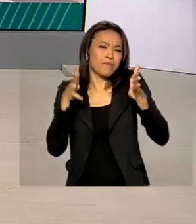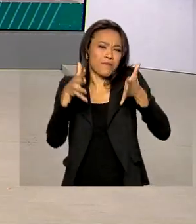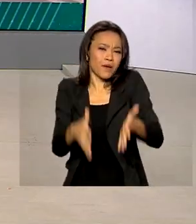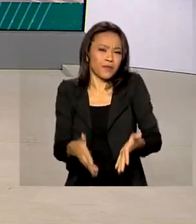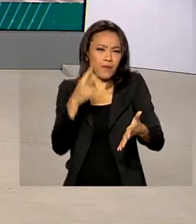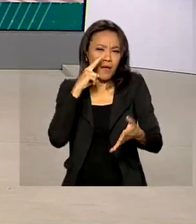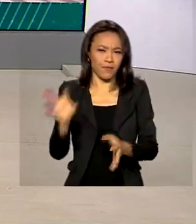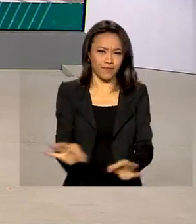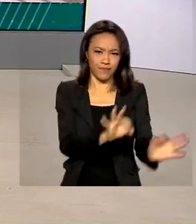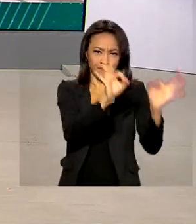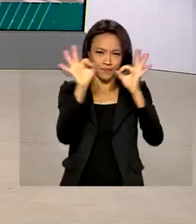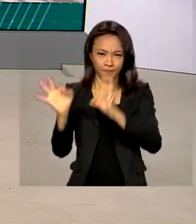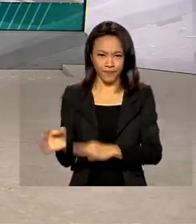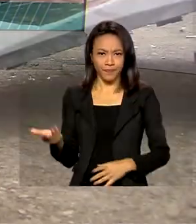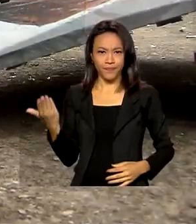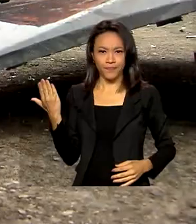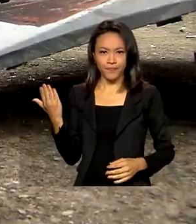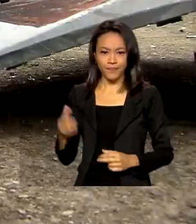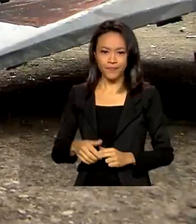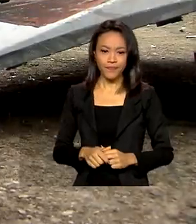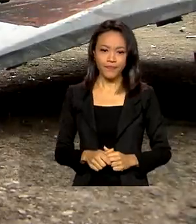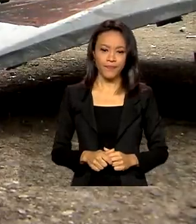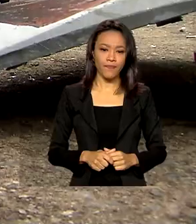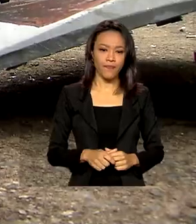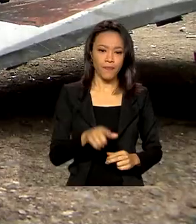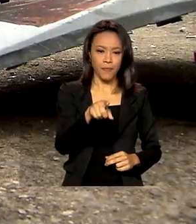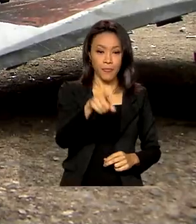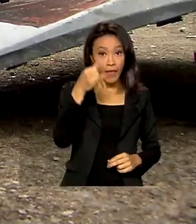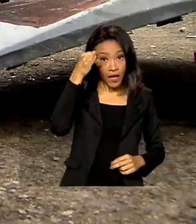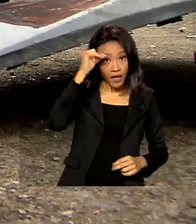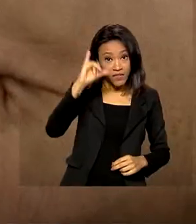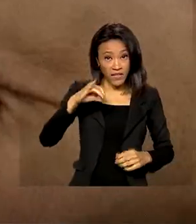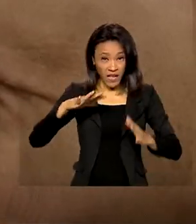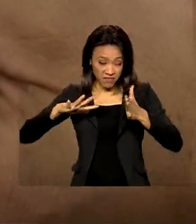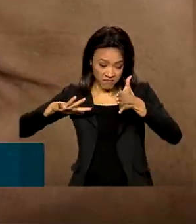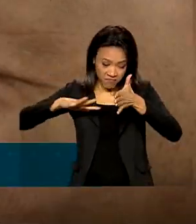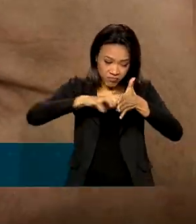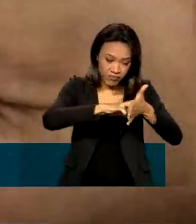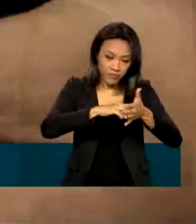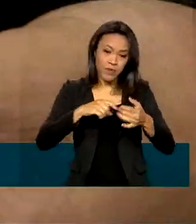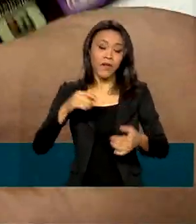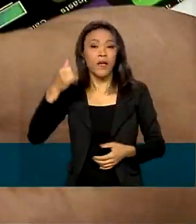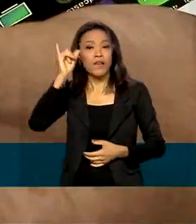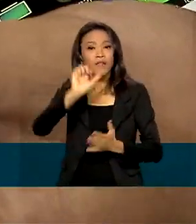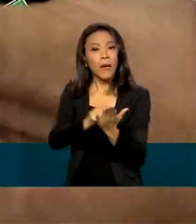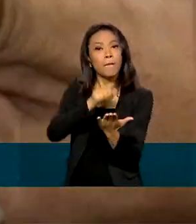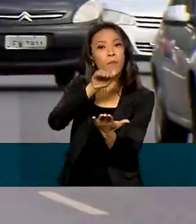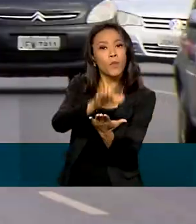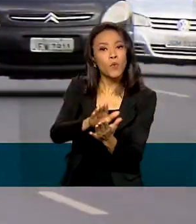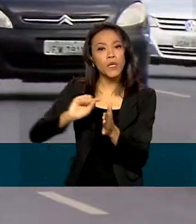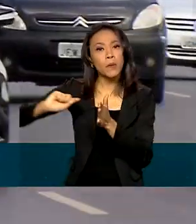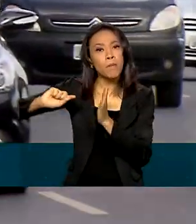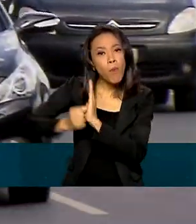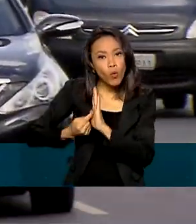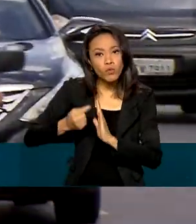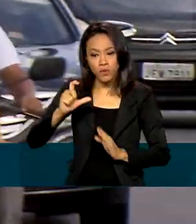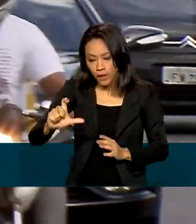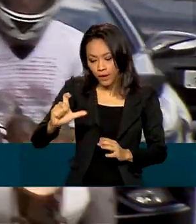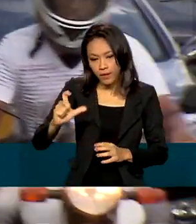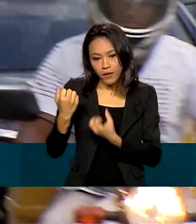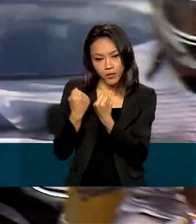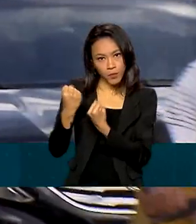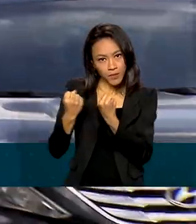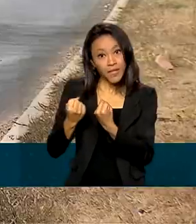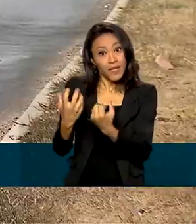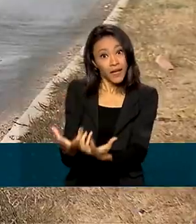reportagem de Márcia Fernandes. Evitar acidentes, multas e pontuação na carteira e ainda receber